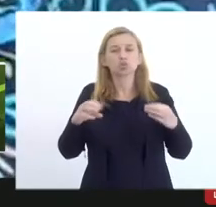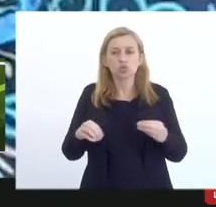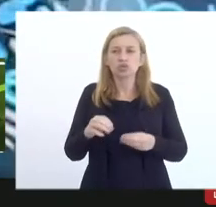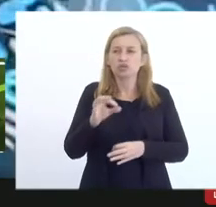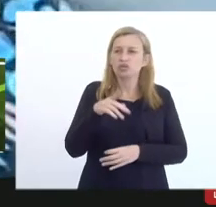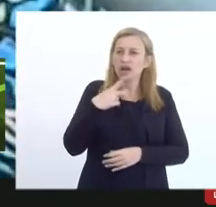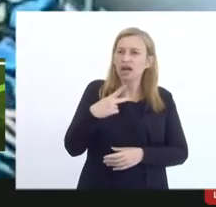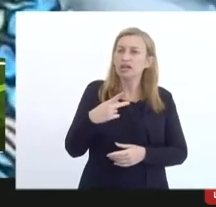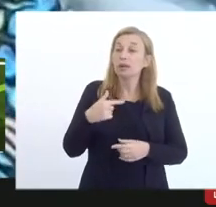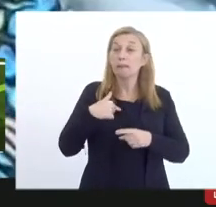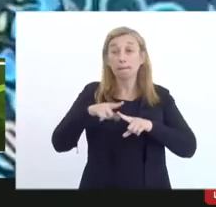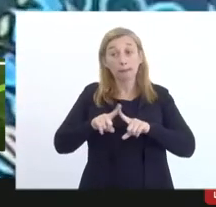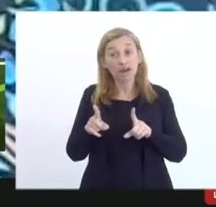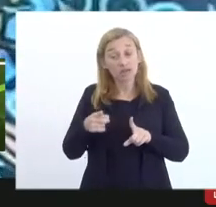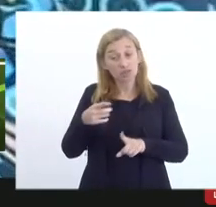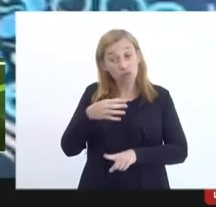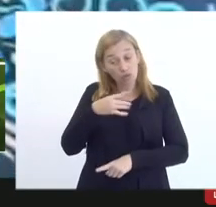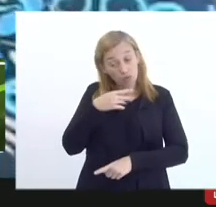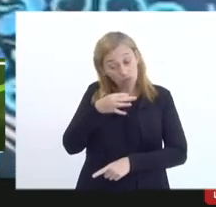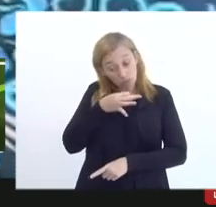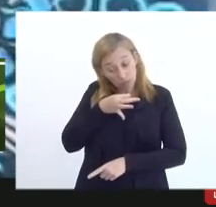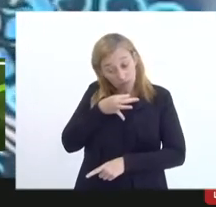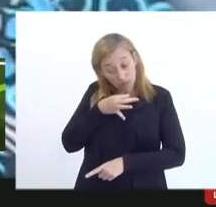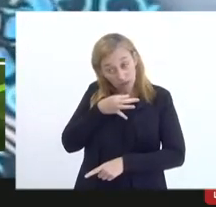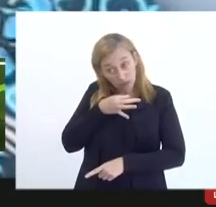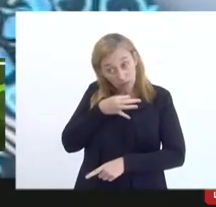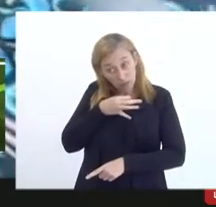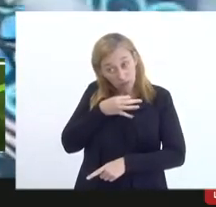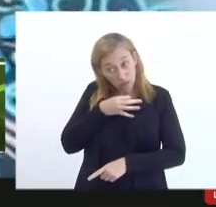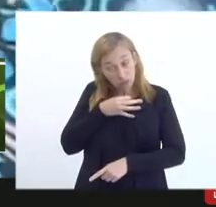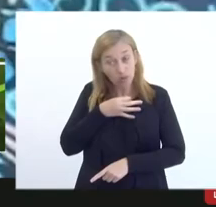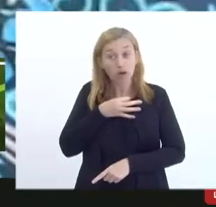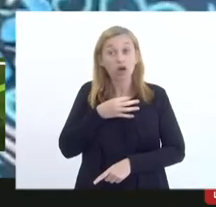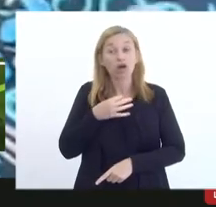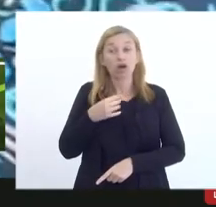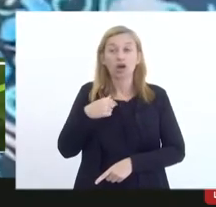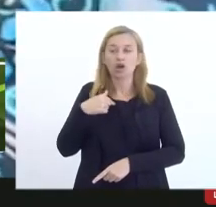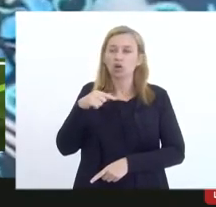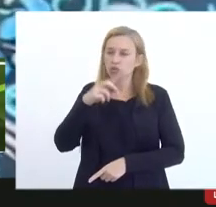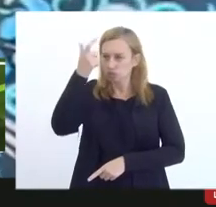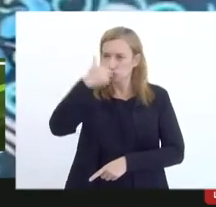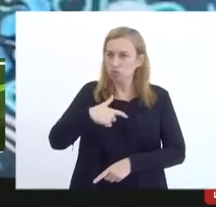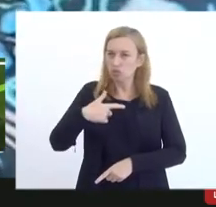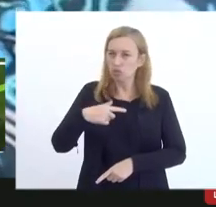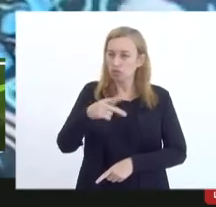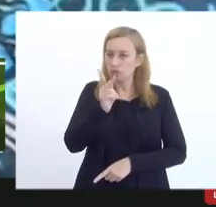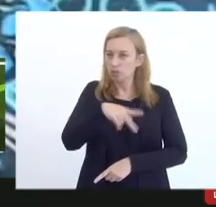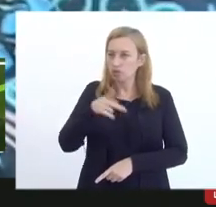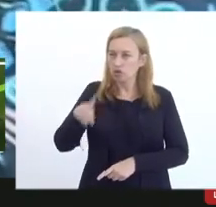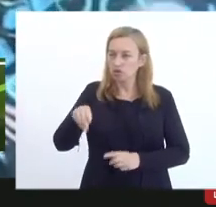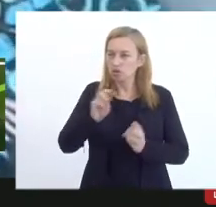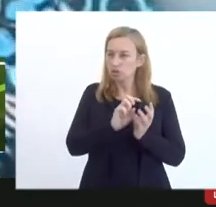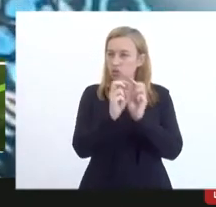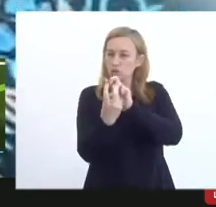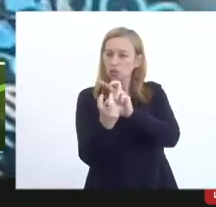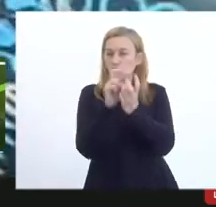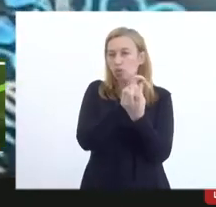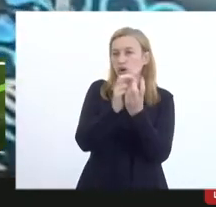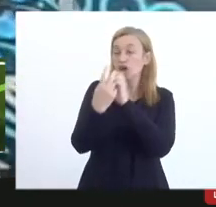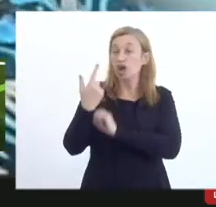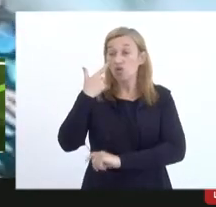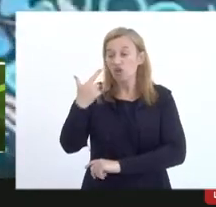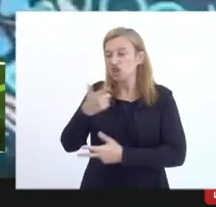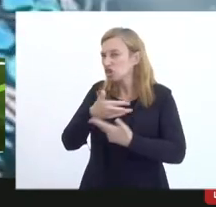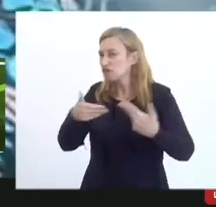mas eu vou falar do meu lugar de fala, eu sou um cara que sou mestre de capoeira, e eu vejo que muita gente